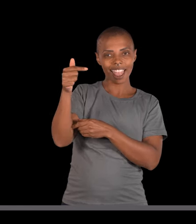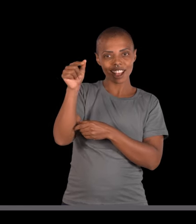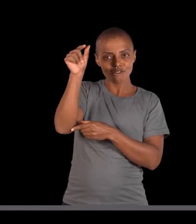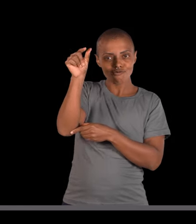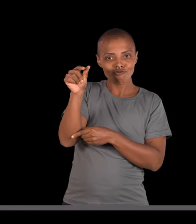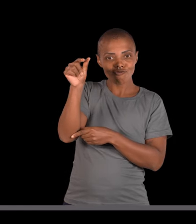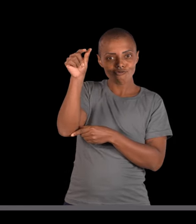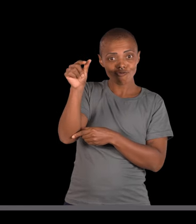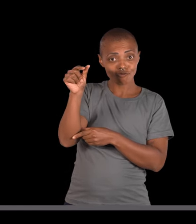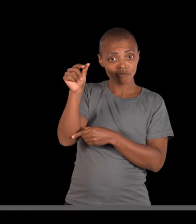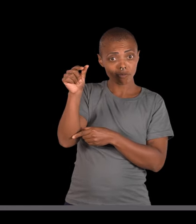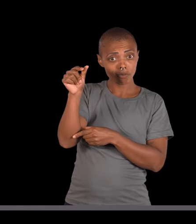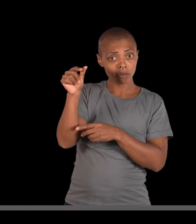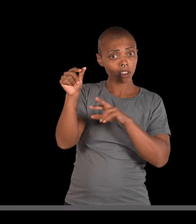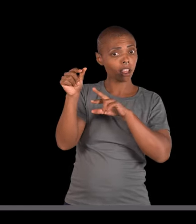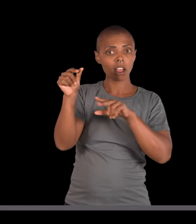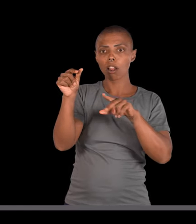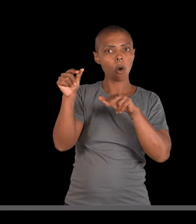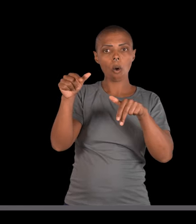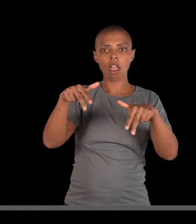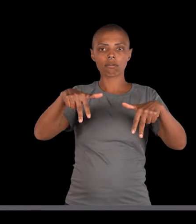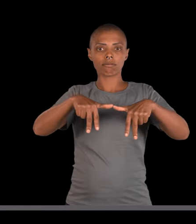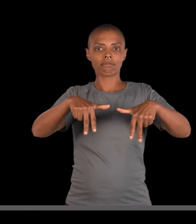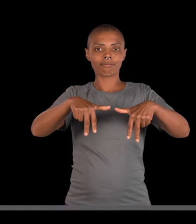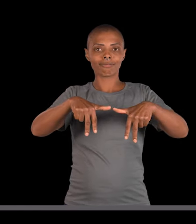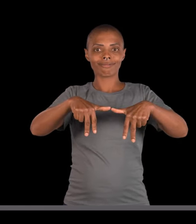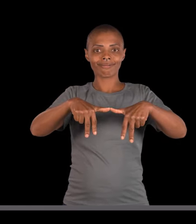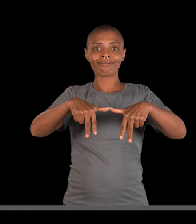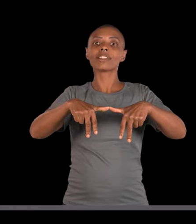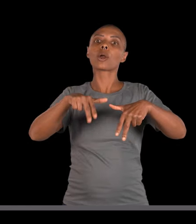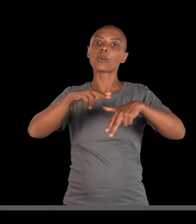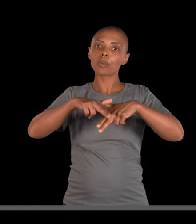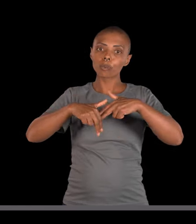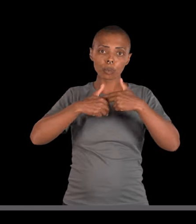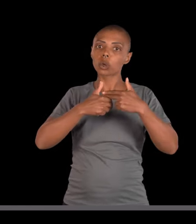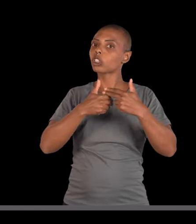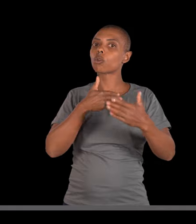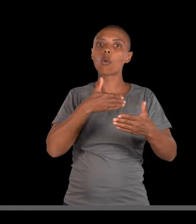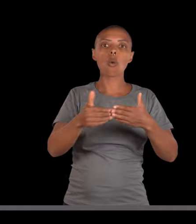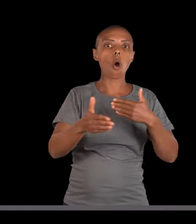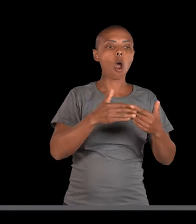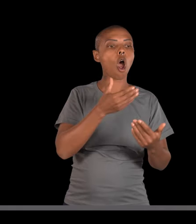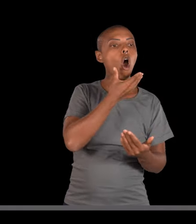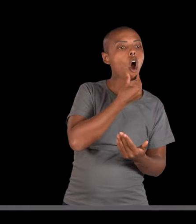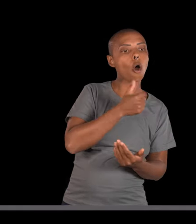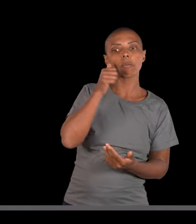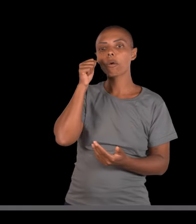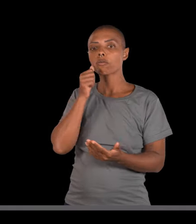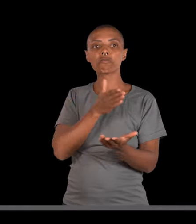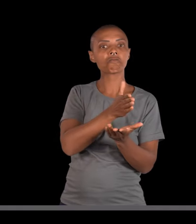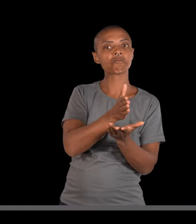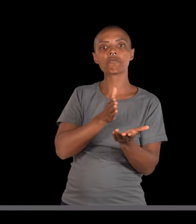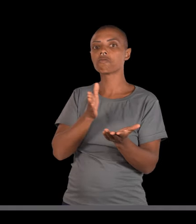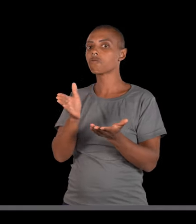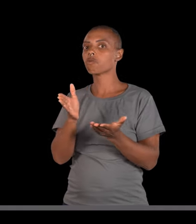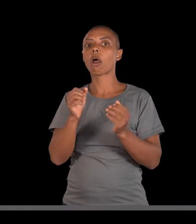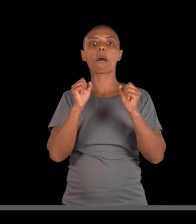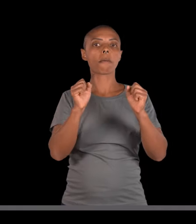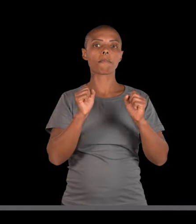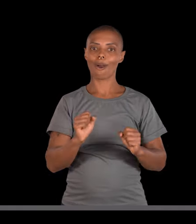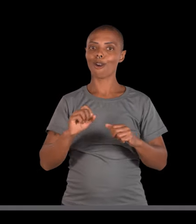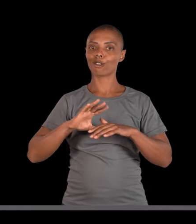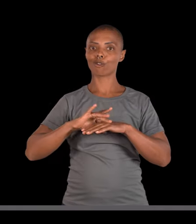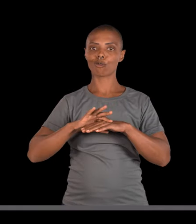7, que não é um cromossomo sexual. Por isso, ela é autossômica. Então, mulheres e